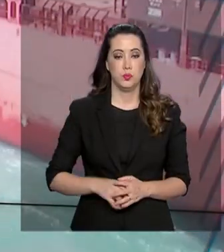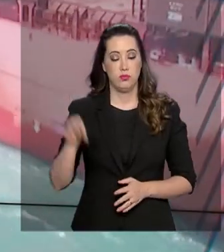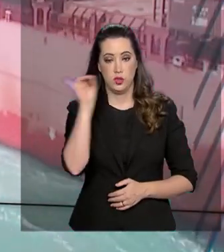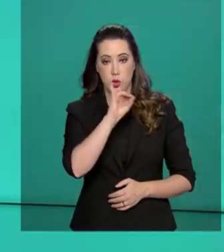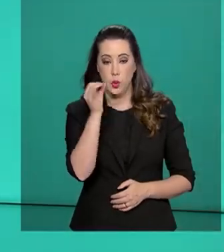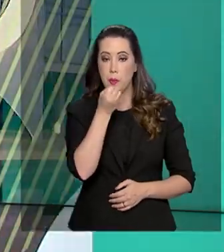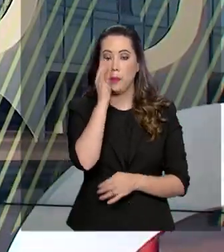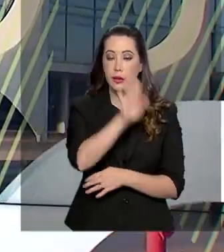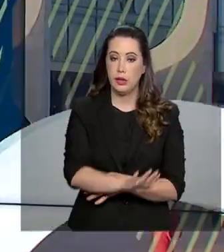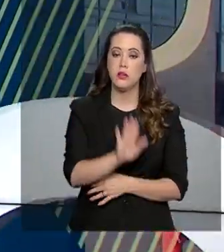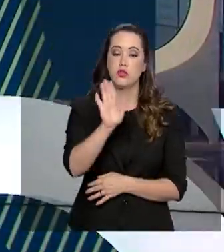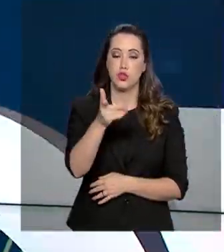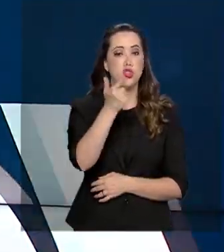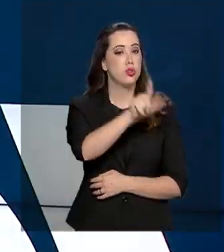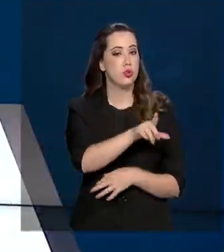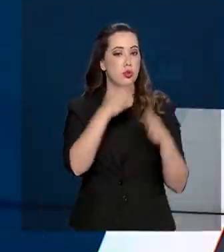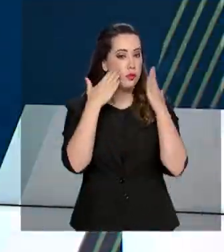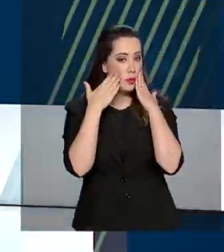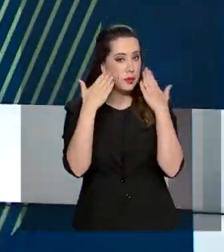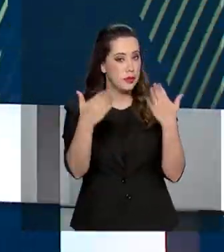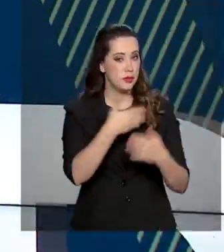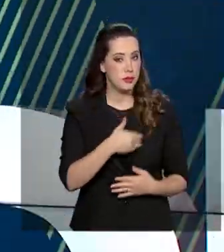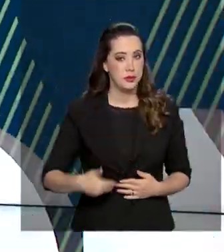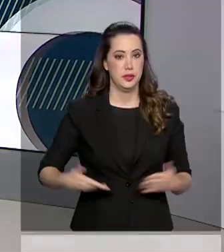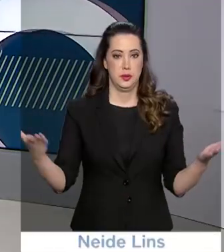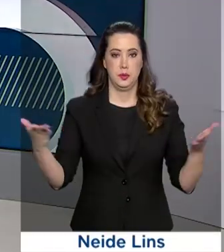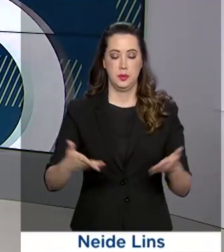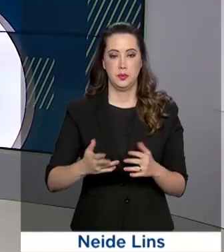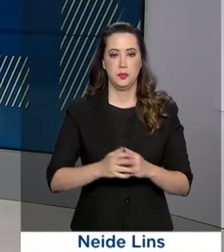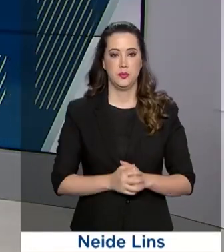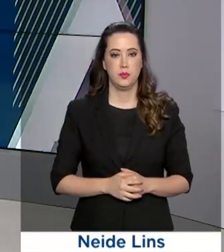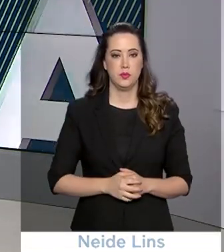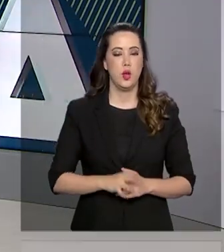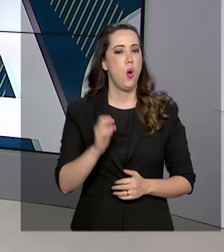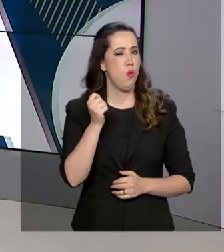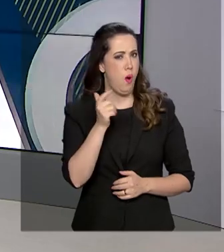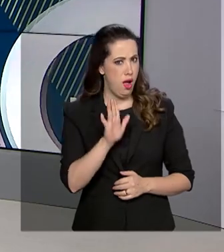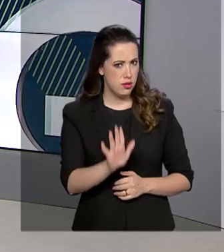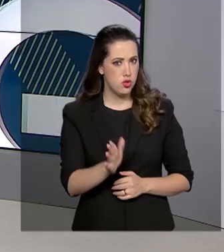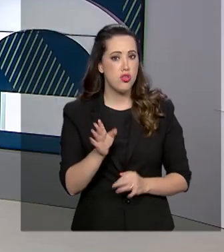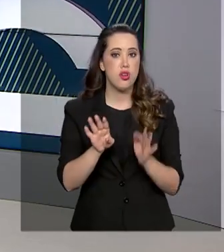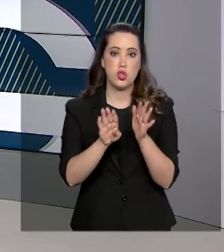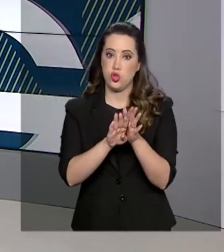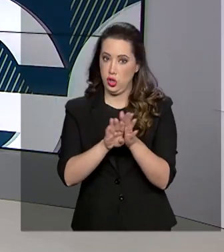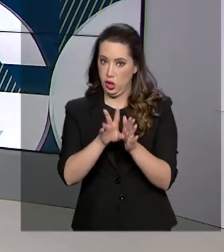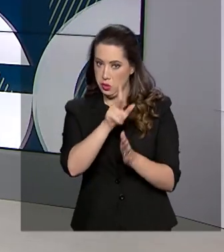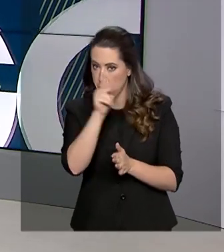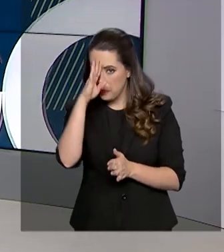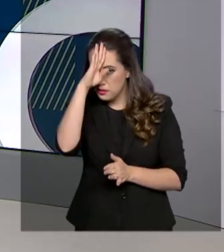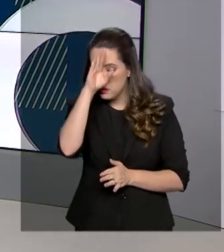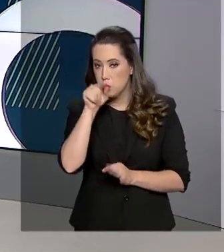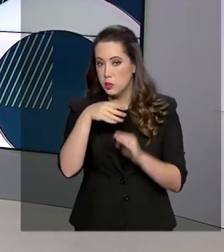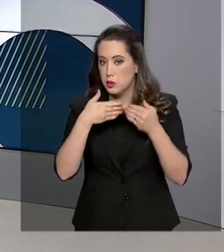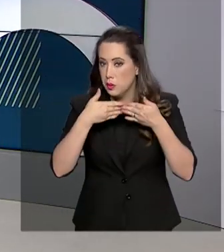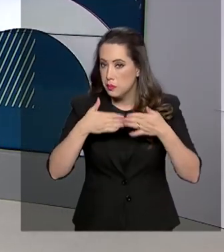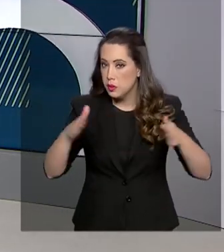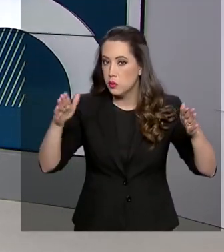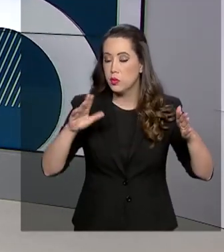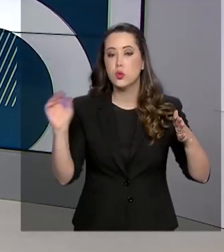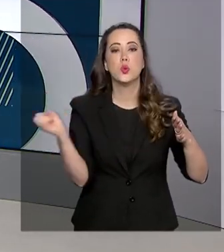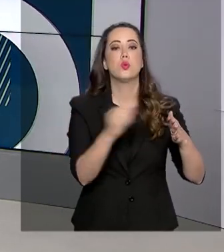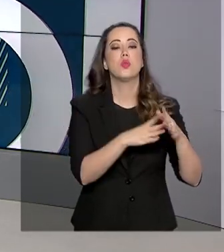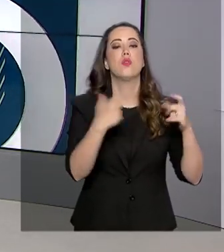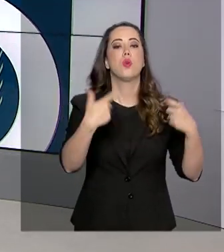Olá, boa tarde. Já estamos no ar com o governo agora. Daqui a pouco, o presidente Jair Bolsonaro participa da inauguração do